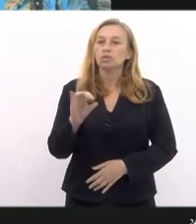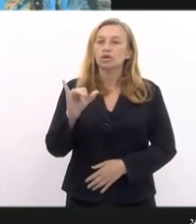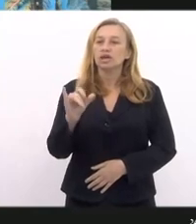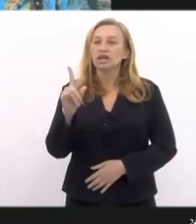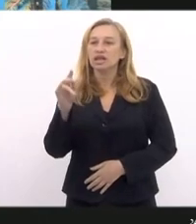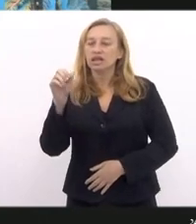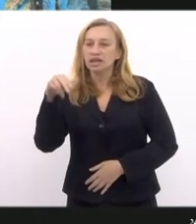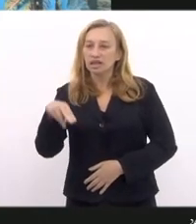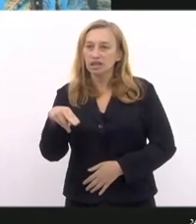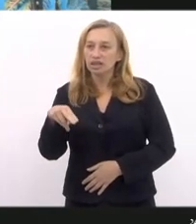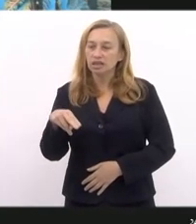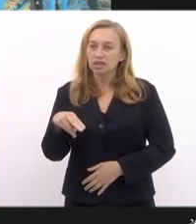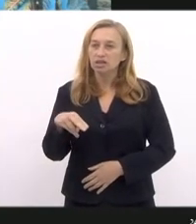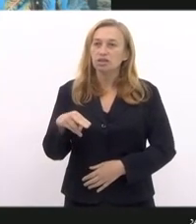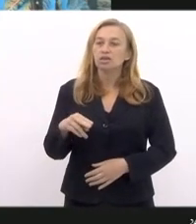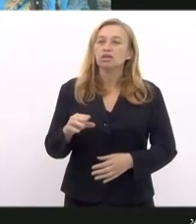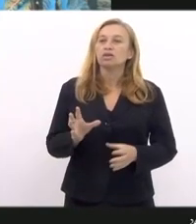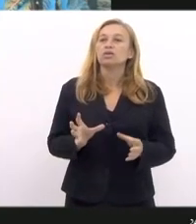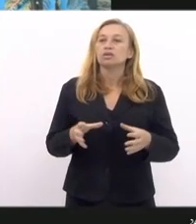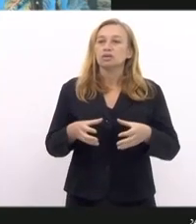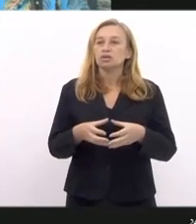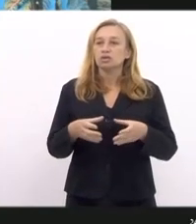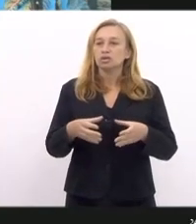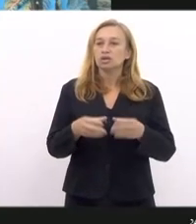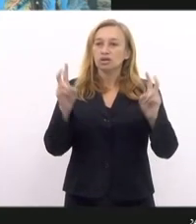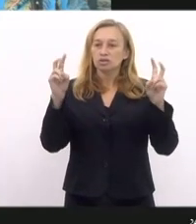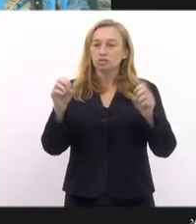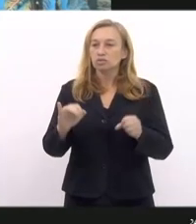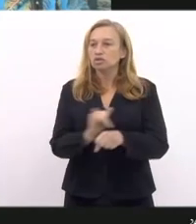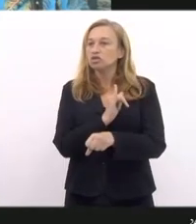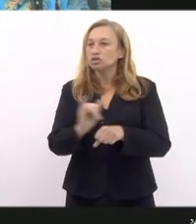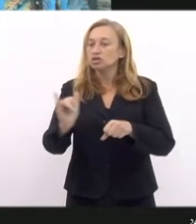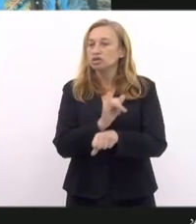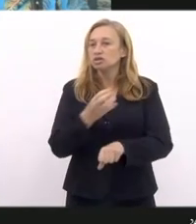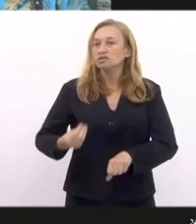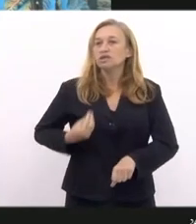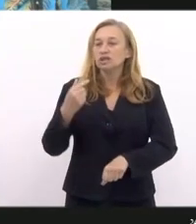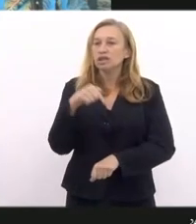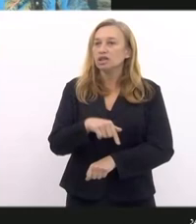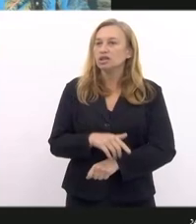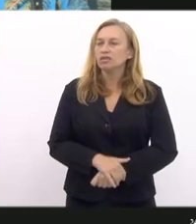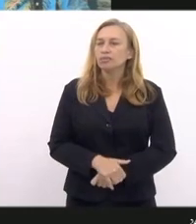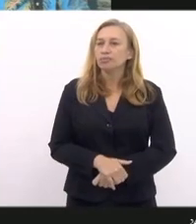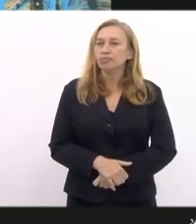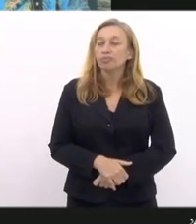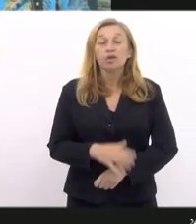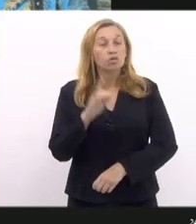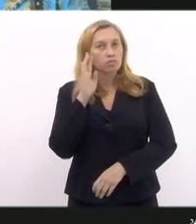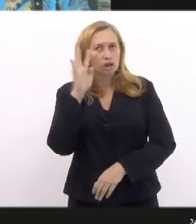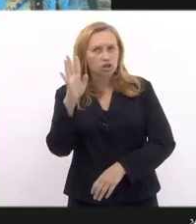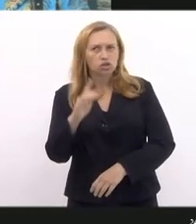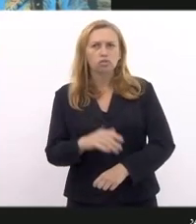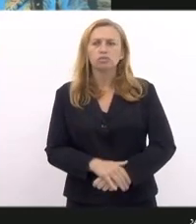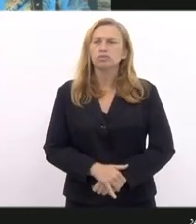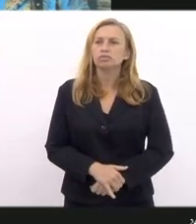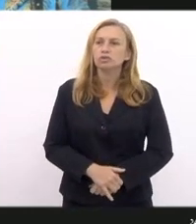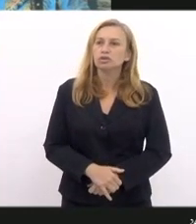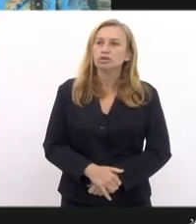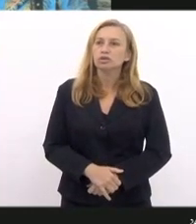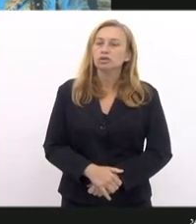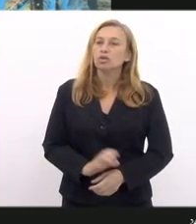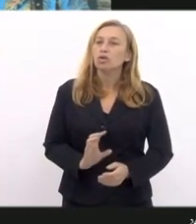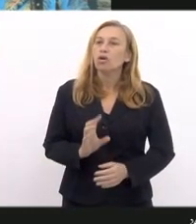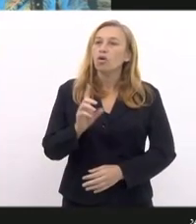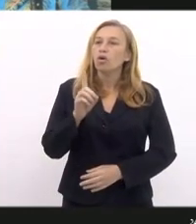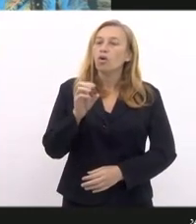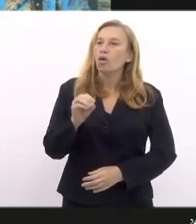coordenador de assuntos estratégicos, está aqui conosco. Aqui não está, eu imagino que seja oficial,